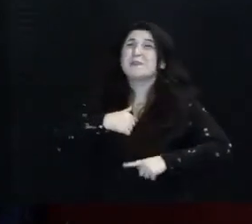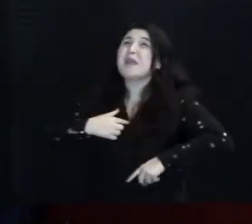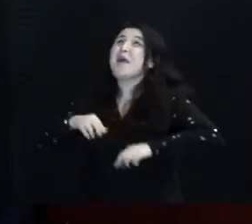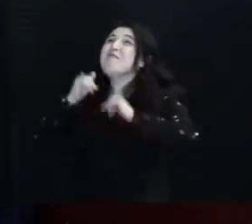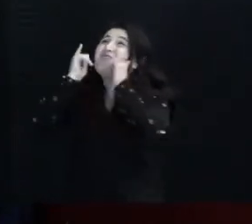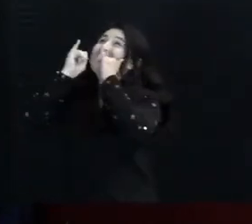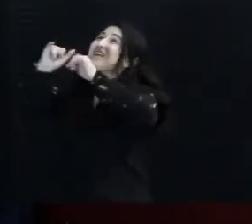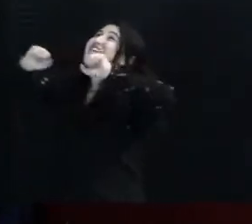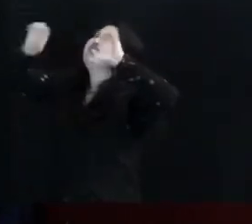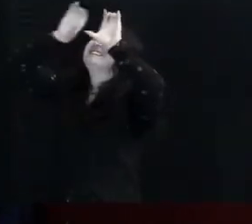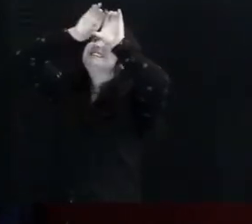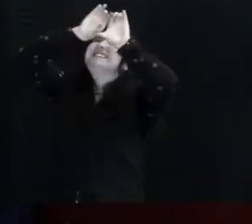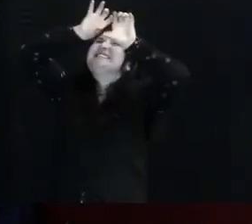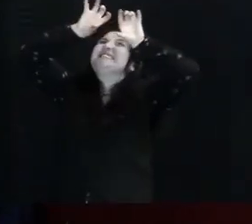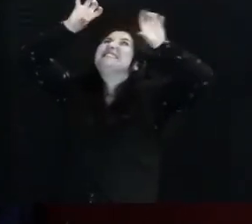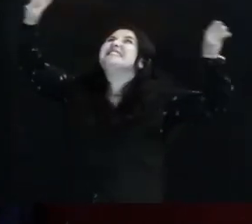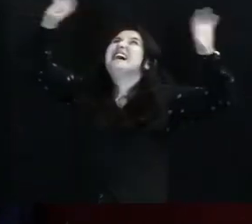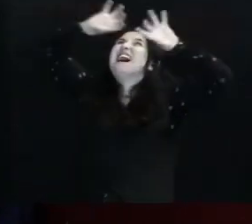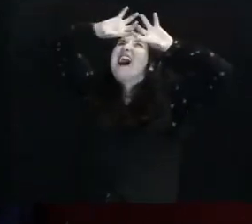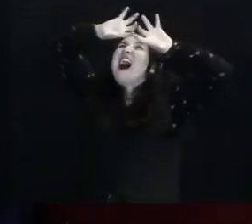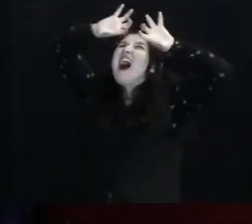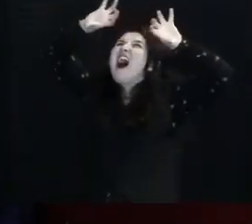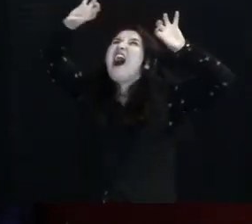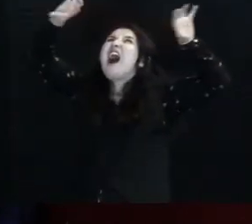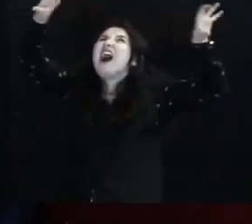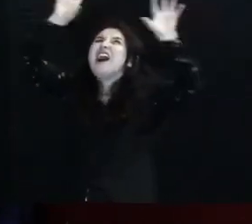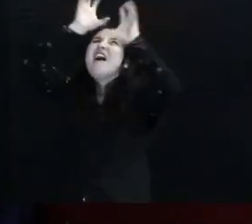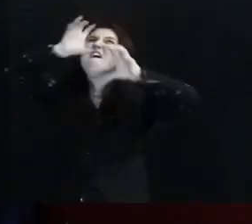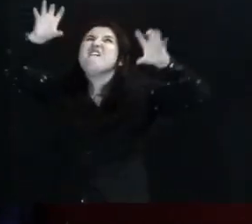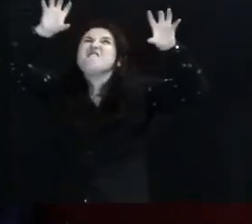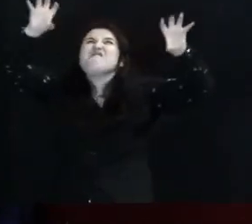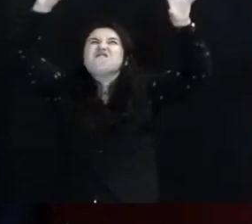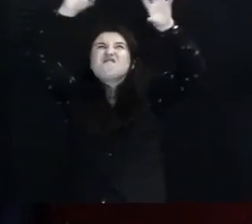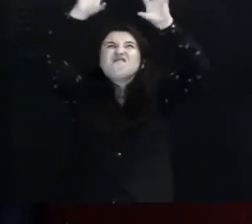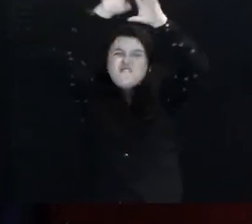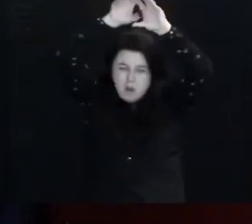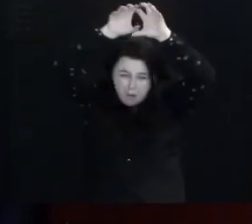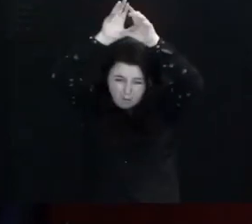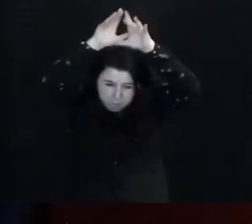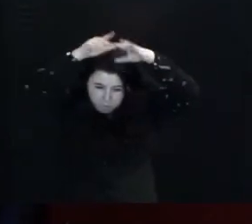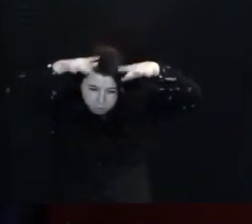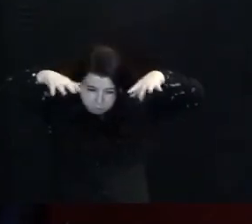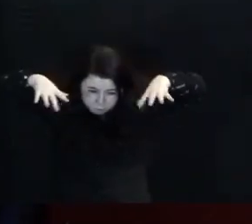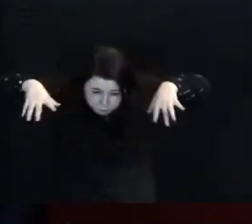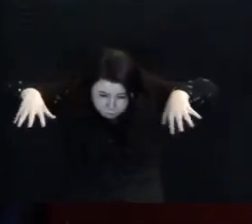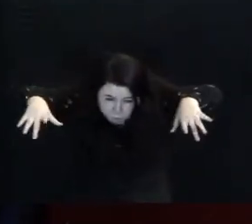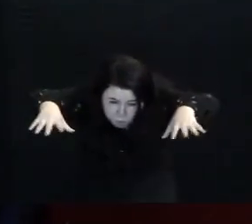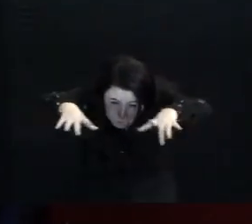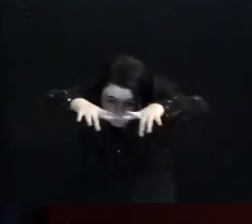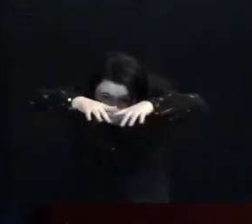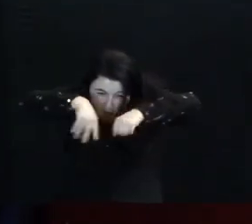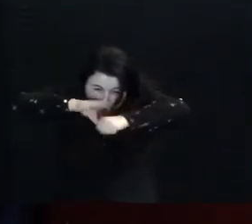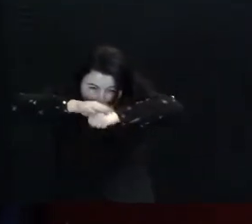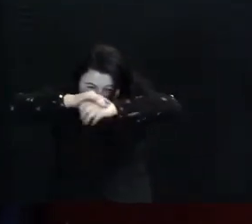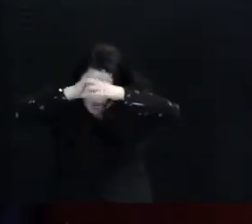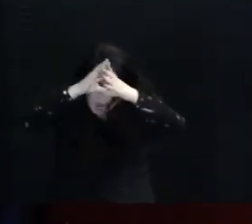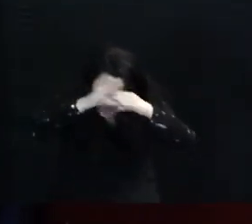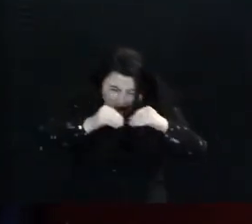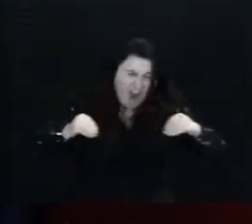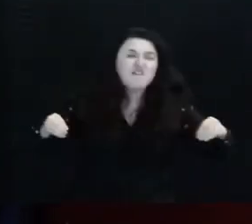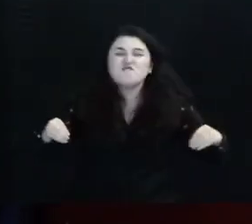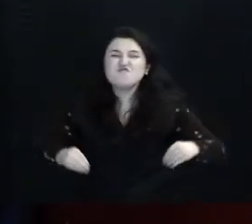Ó Deus, vem com a nuvem de cura E todo Covid recue agora No poder do nome de Jesus